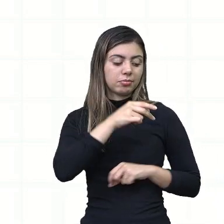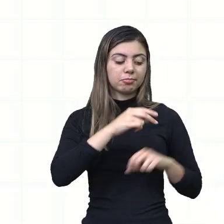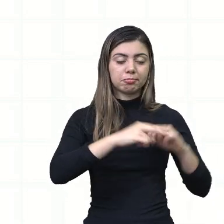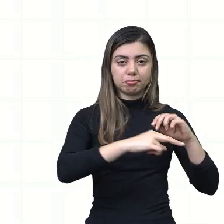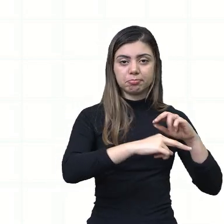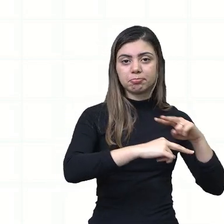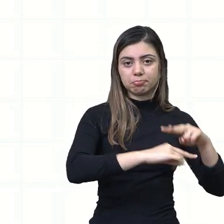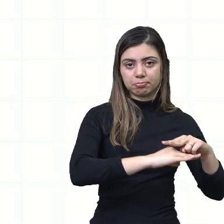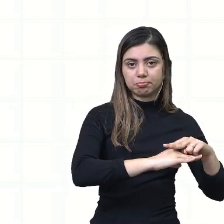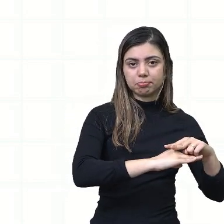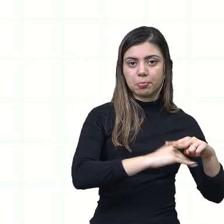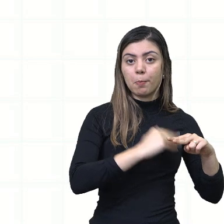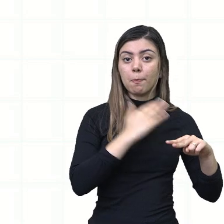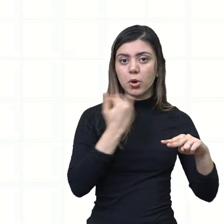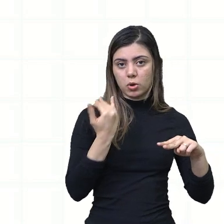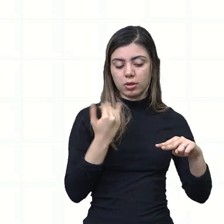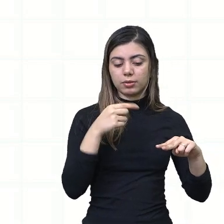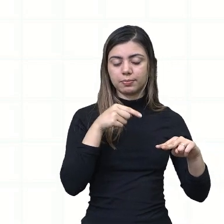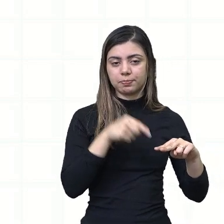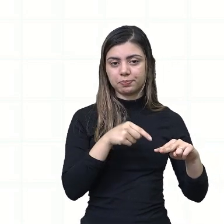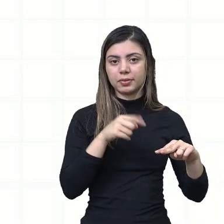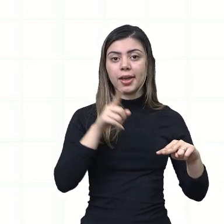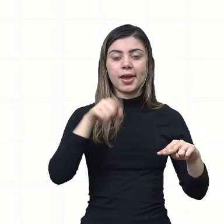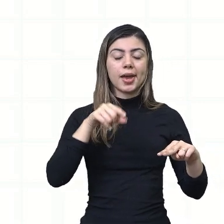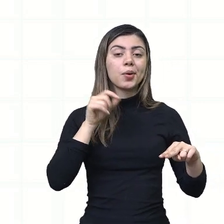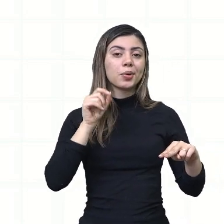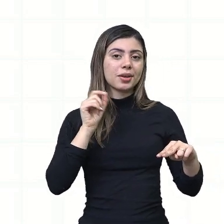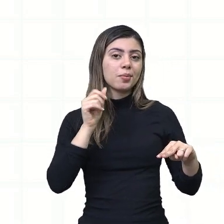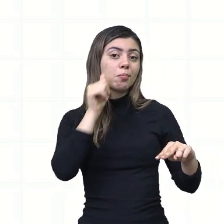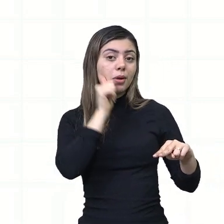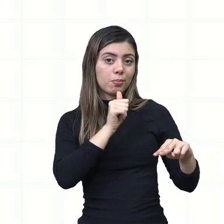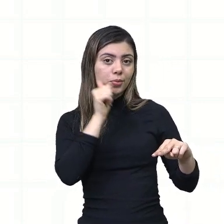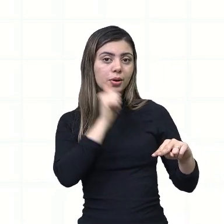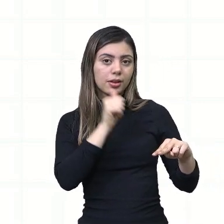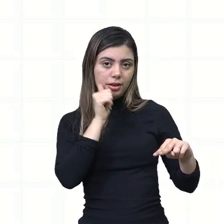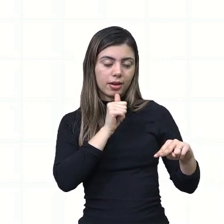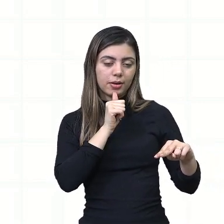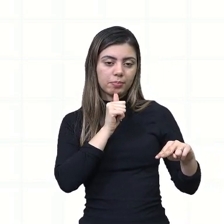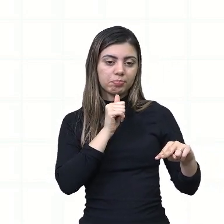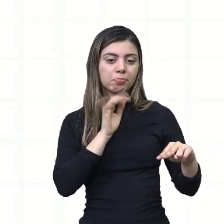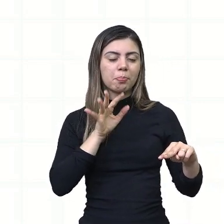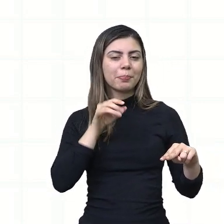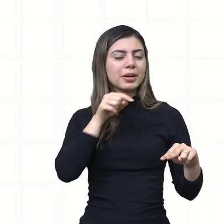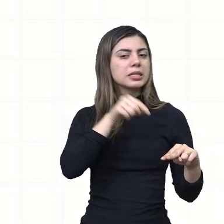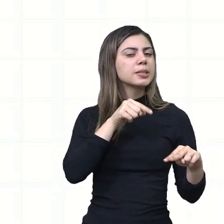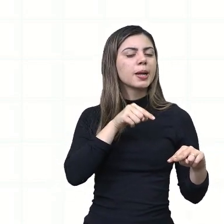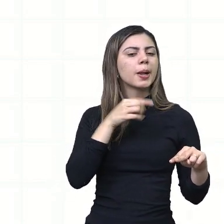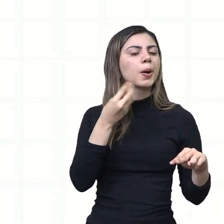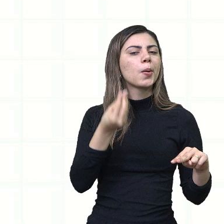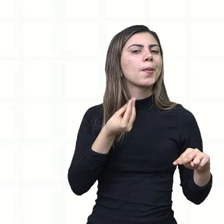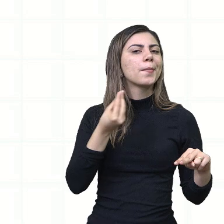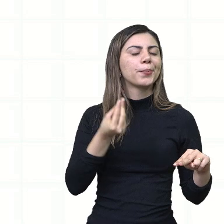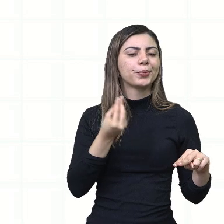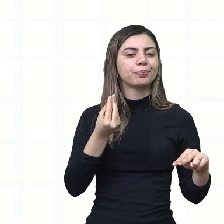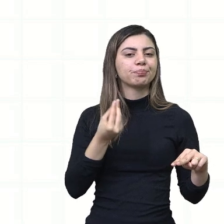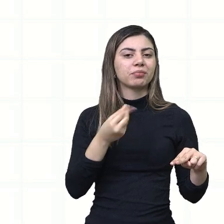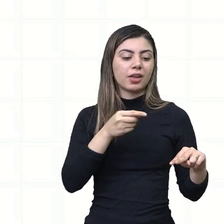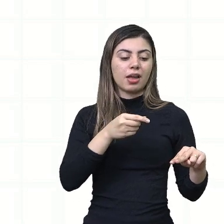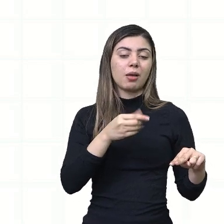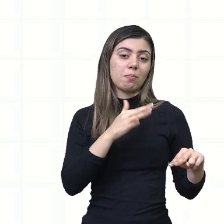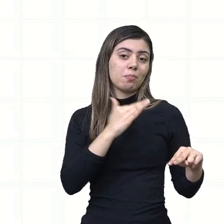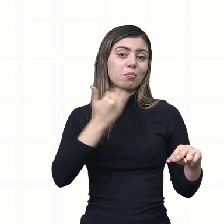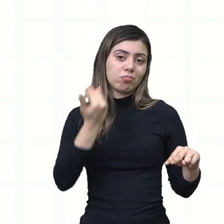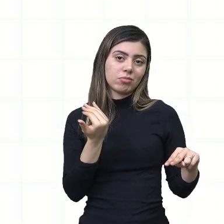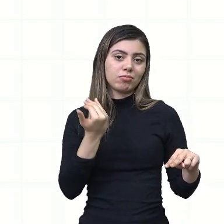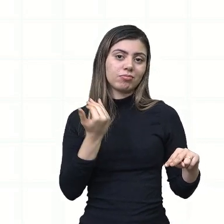nós entendemos, é uma mulher que não está mais viva. Ela